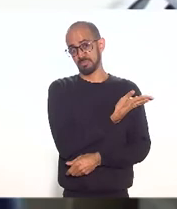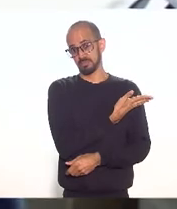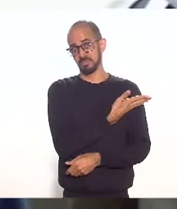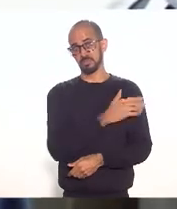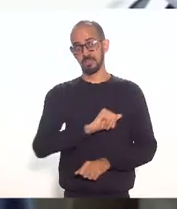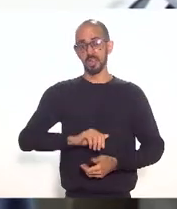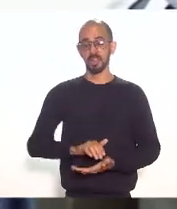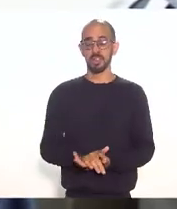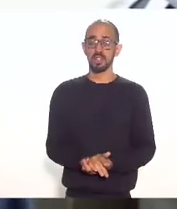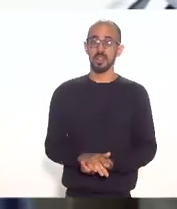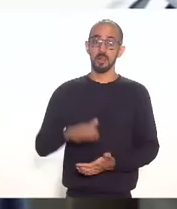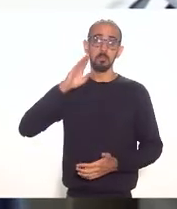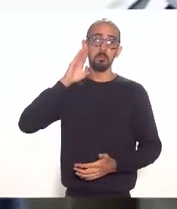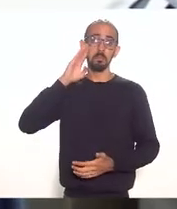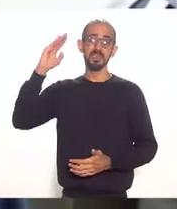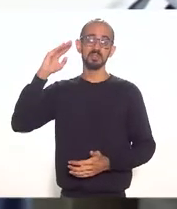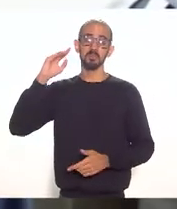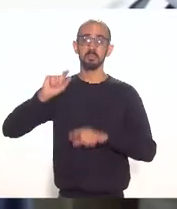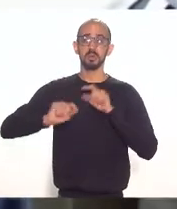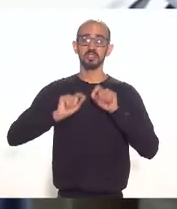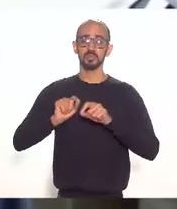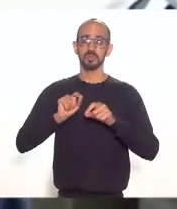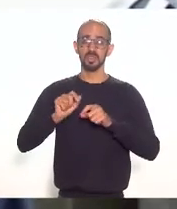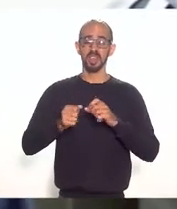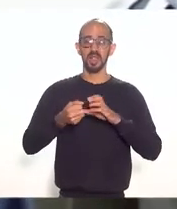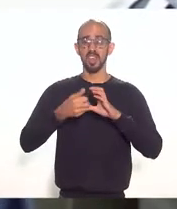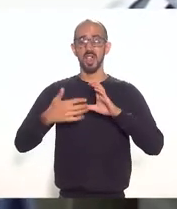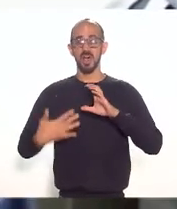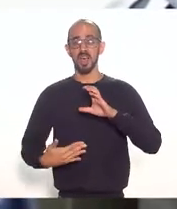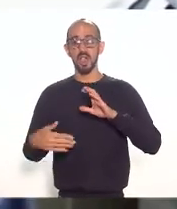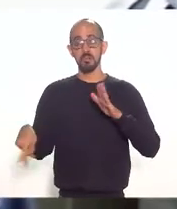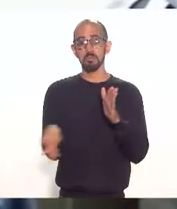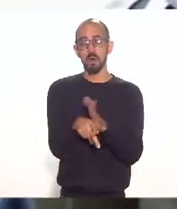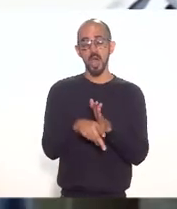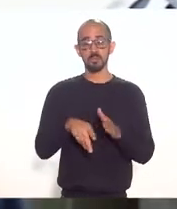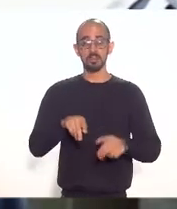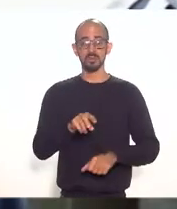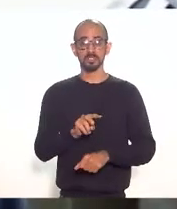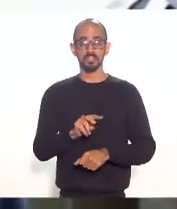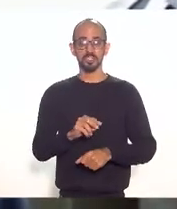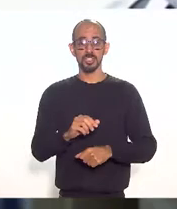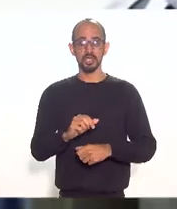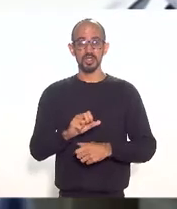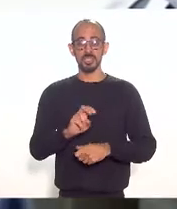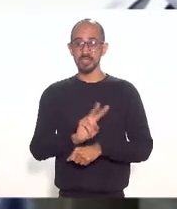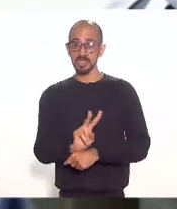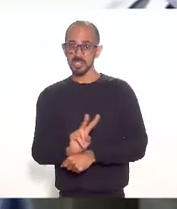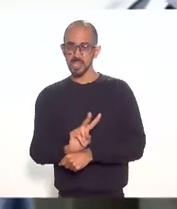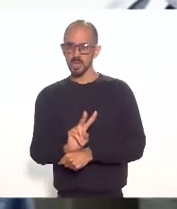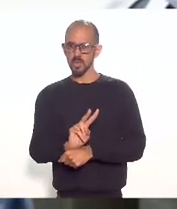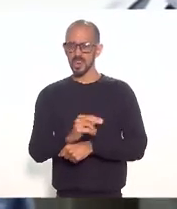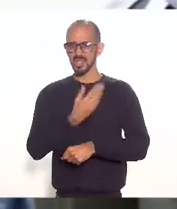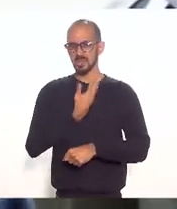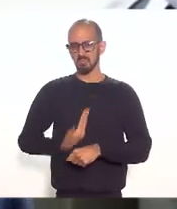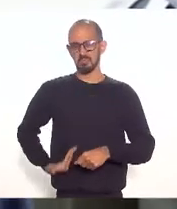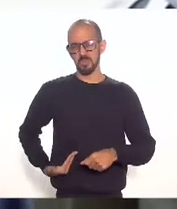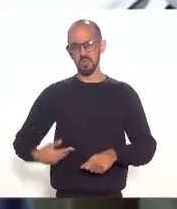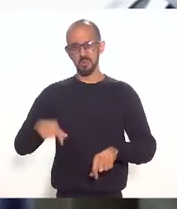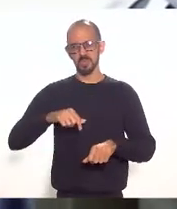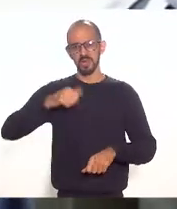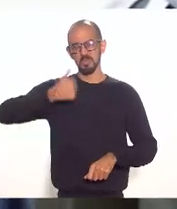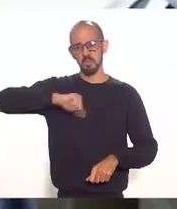principalmente sobre os aspectos de segurança pública, de qualidade do sistema aviário.